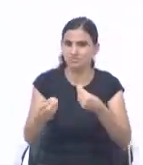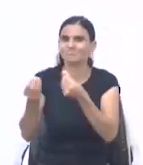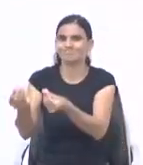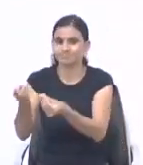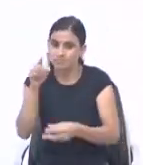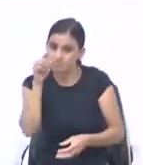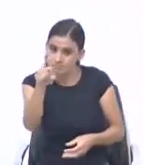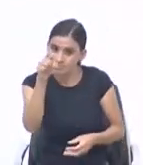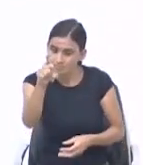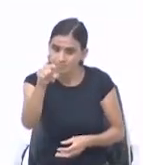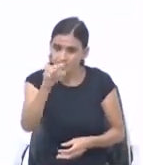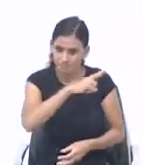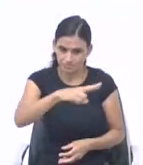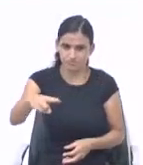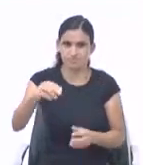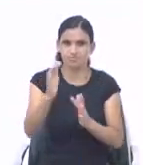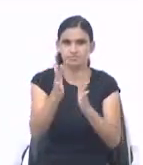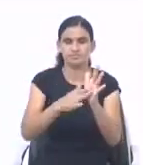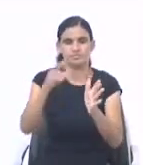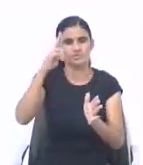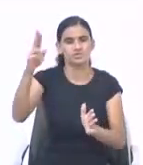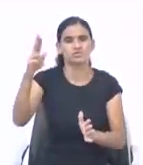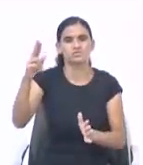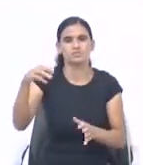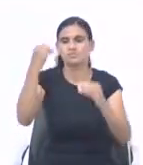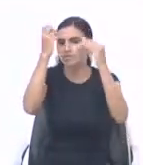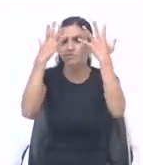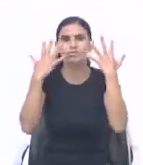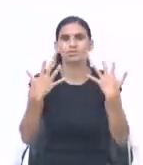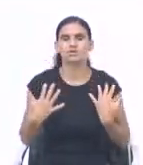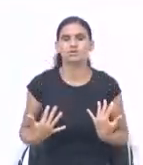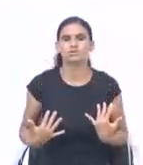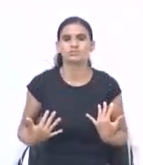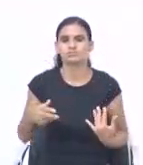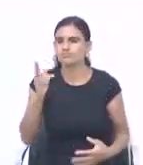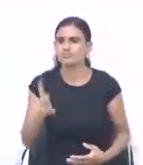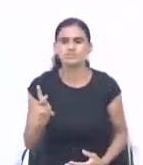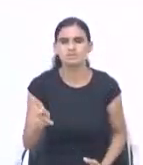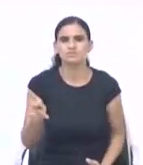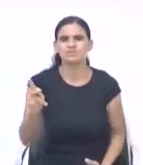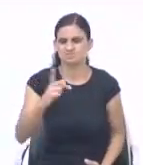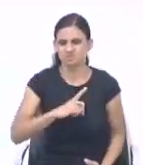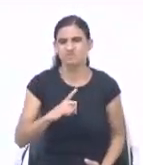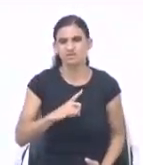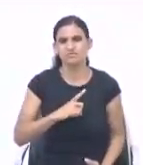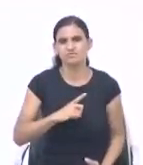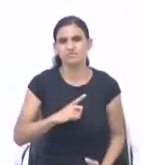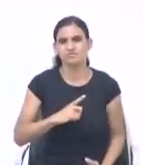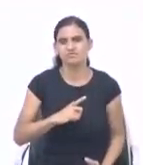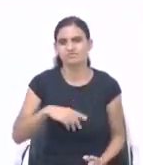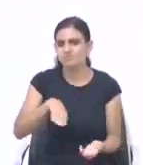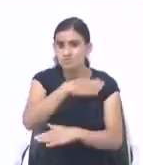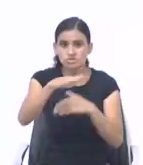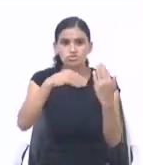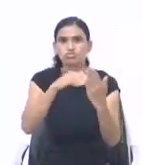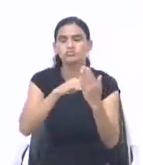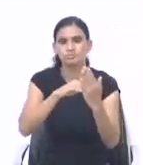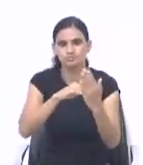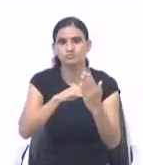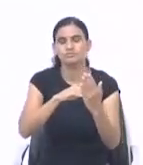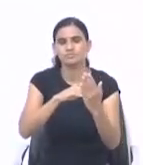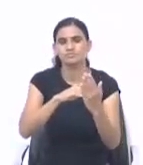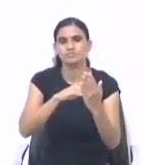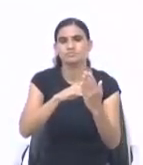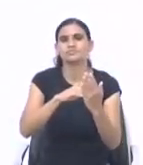para você, no nome do Senhor Jesus Cristo, com graça. Aleluia. Sempre você vai ter, você vai ter de tudo e toda